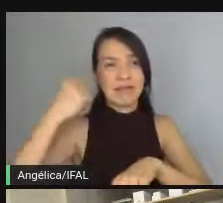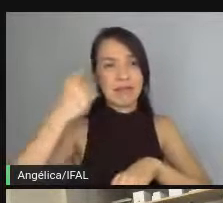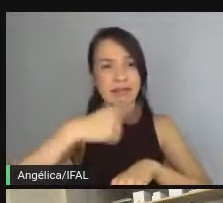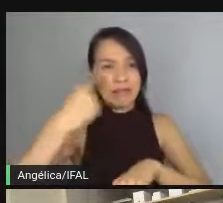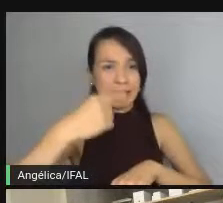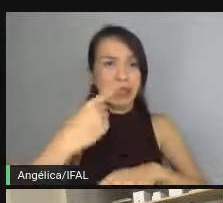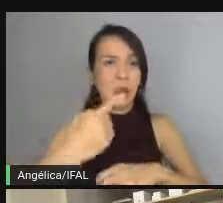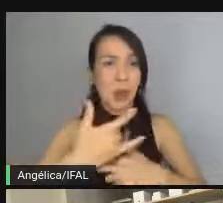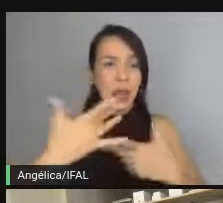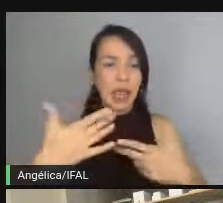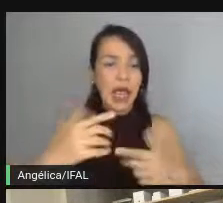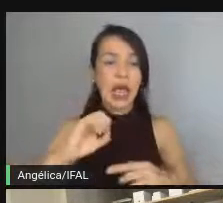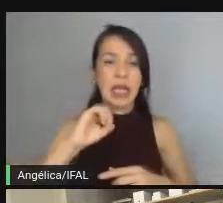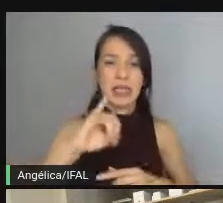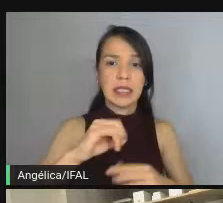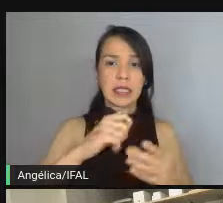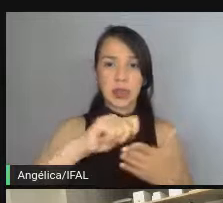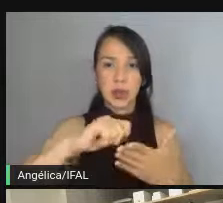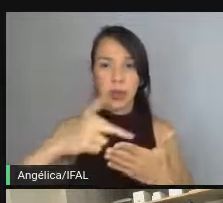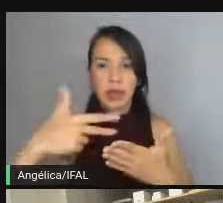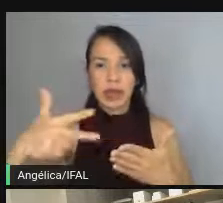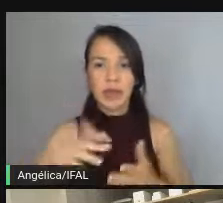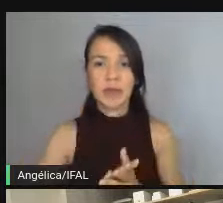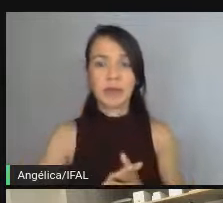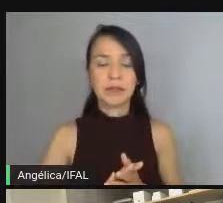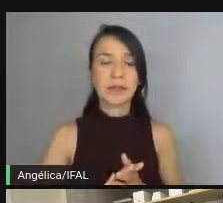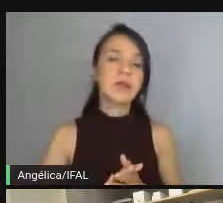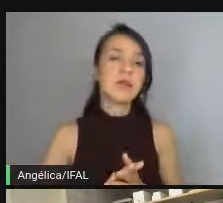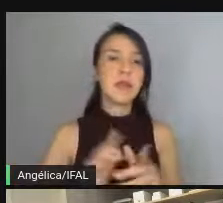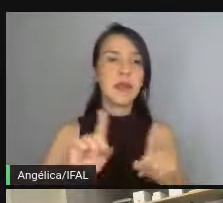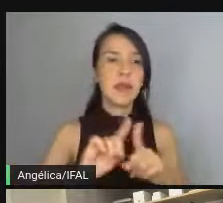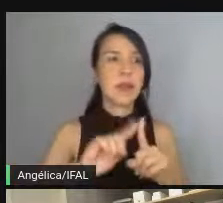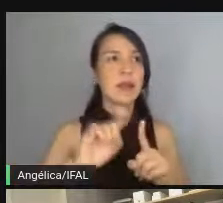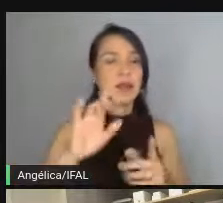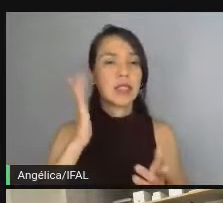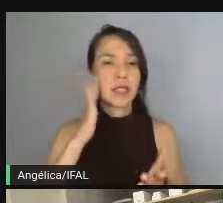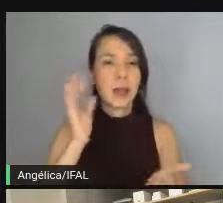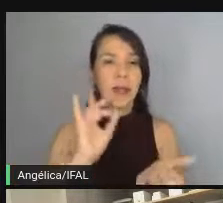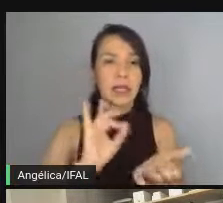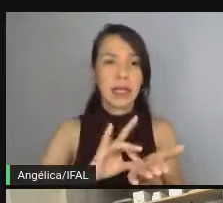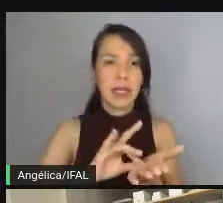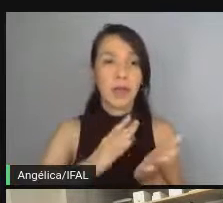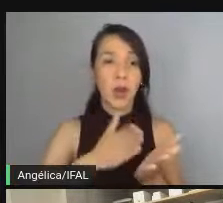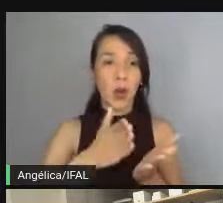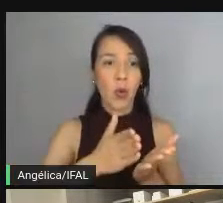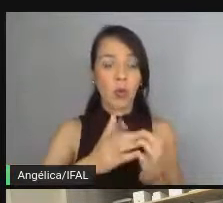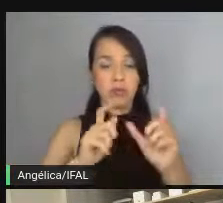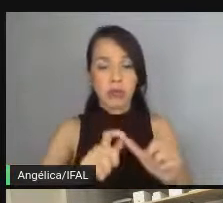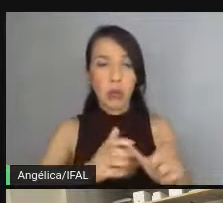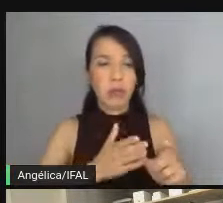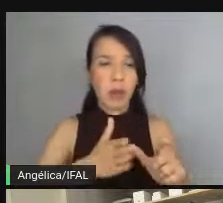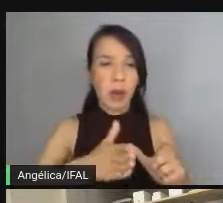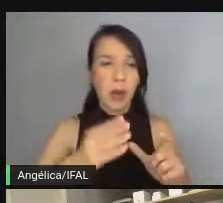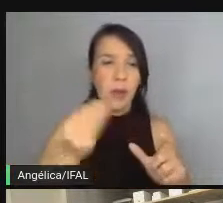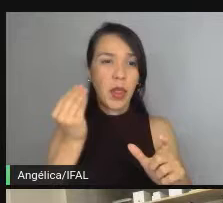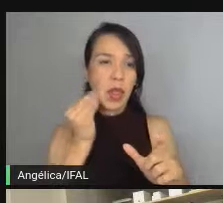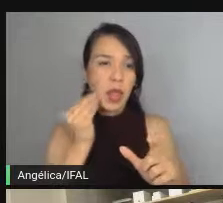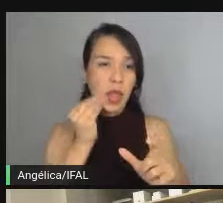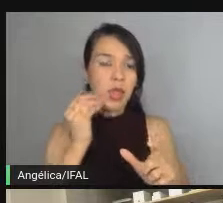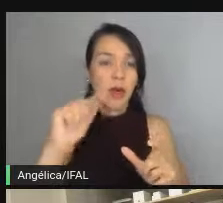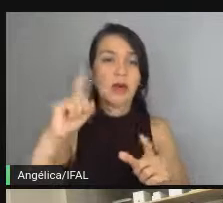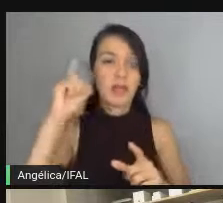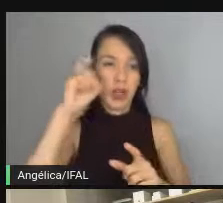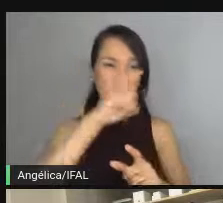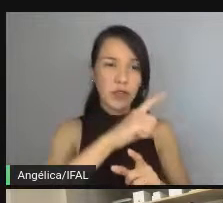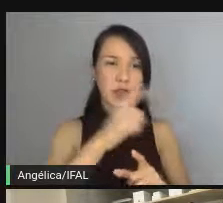testes estivessem melhores descritas, se você soubesse exatamente por onde começar nos testes, né? Então, essas são as